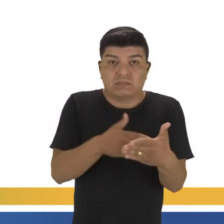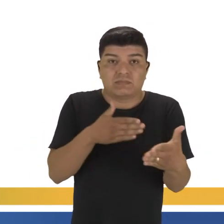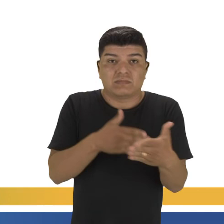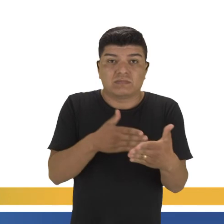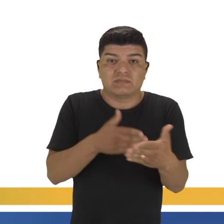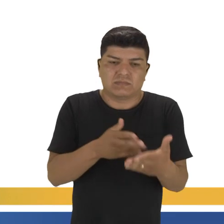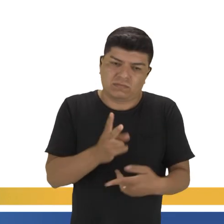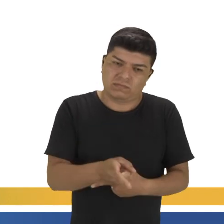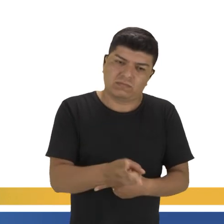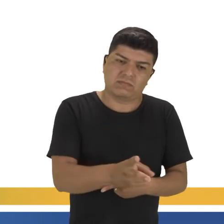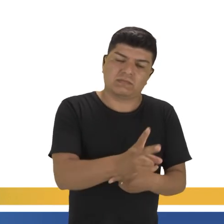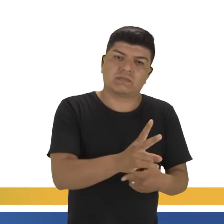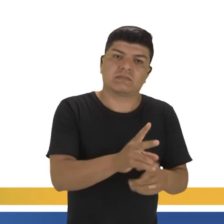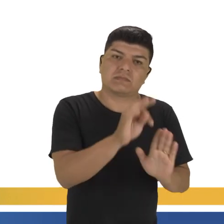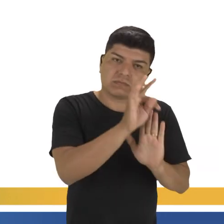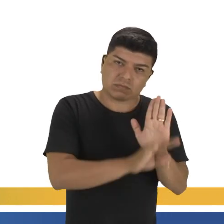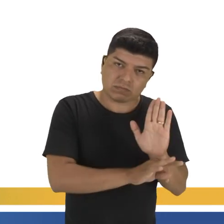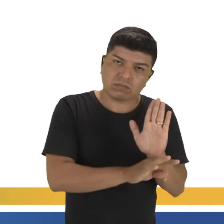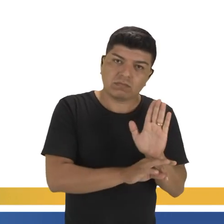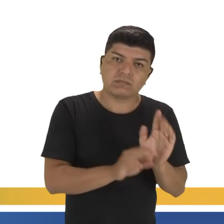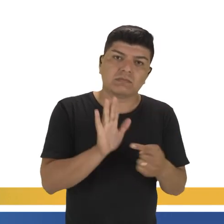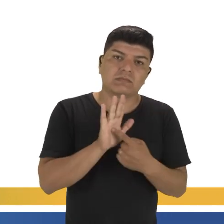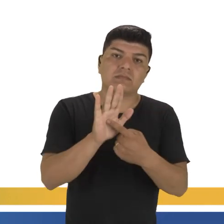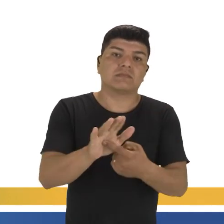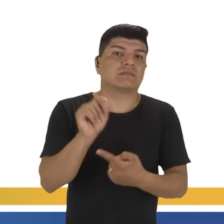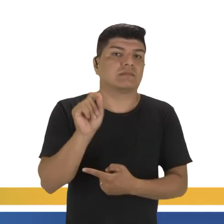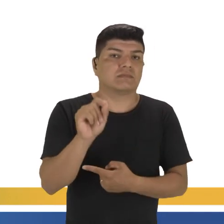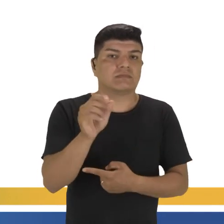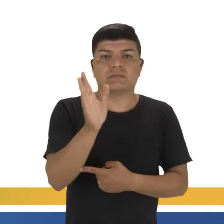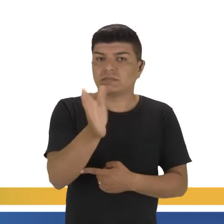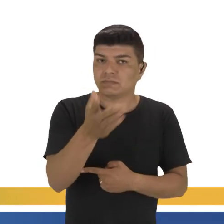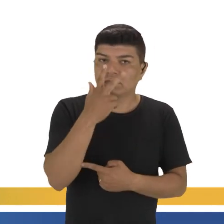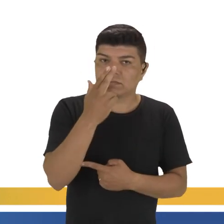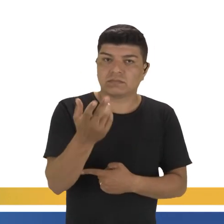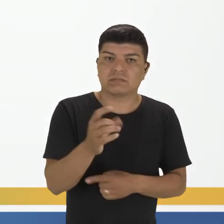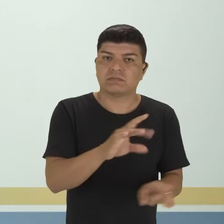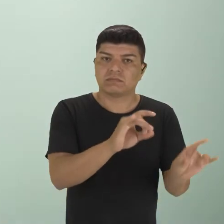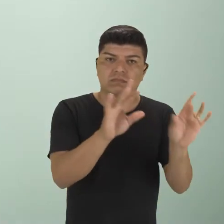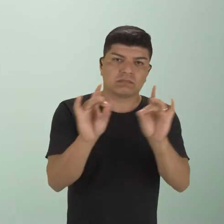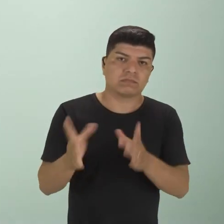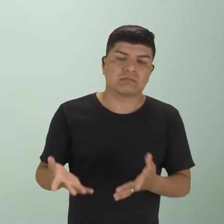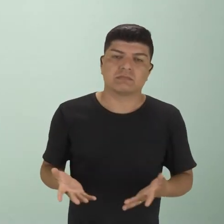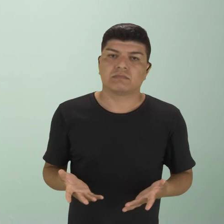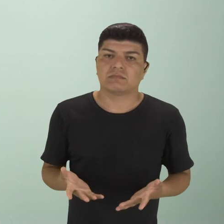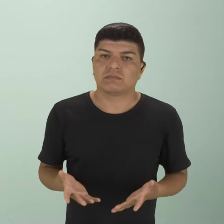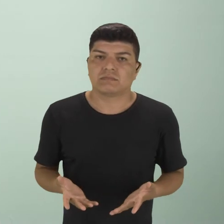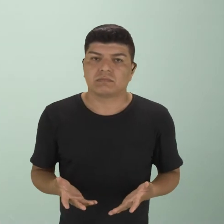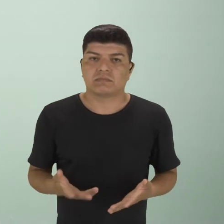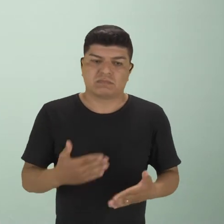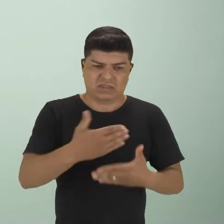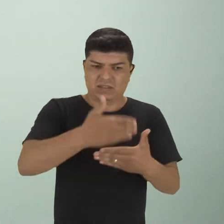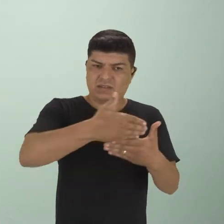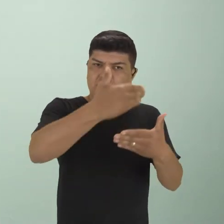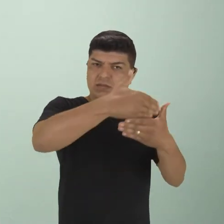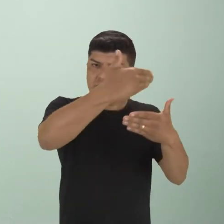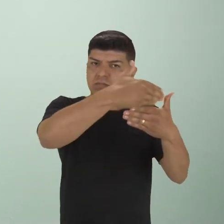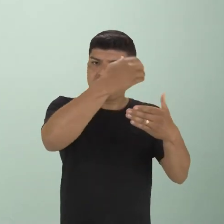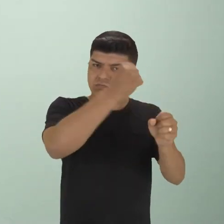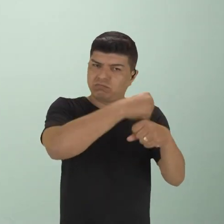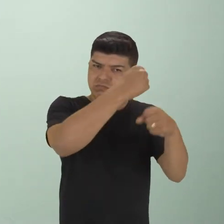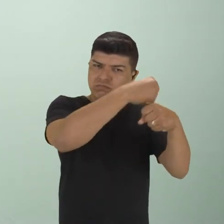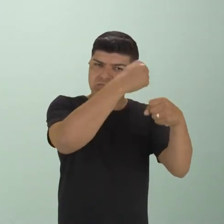barragem contínua no texto. Isso revela justamente já uma espécie de muro sendo